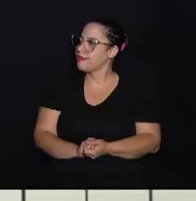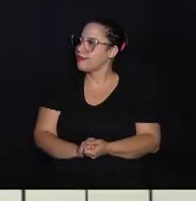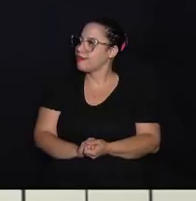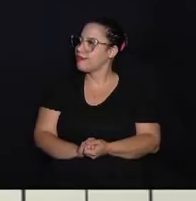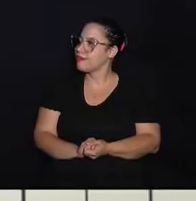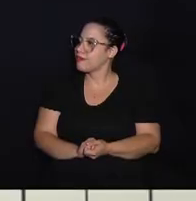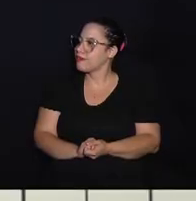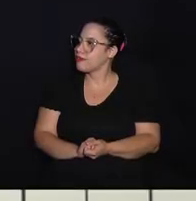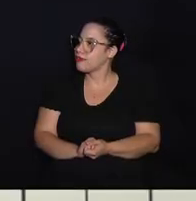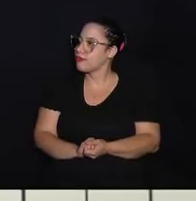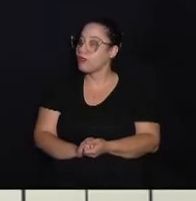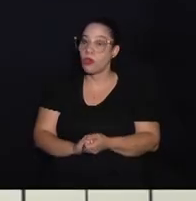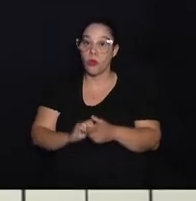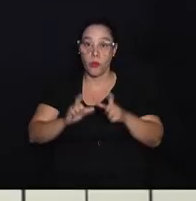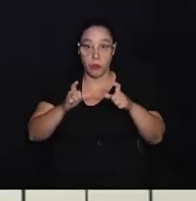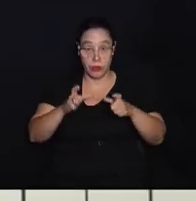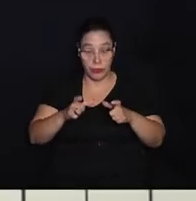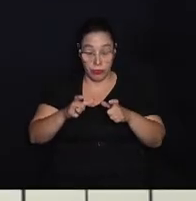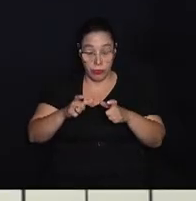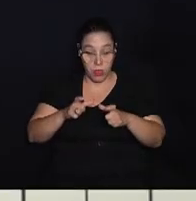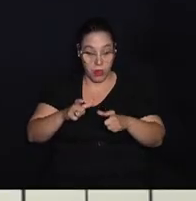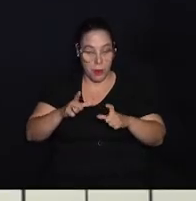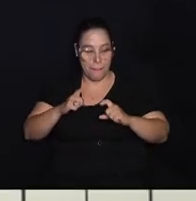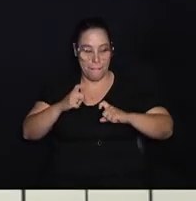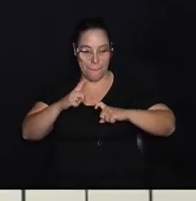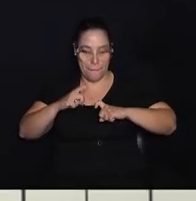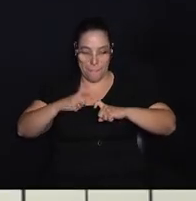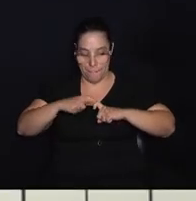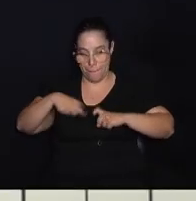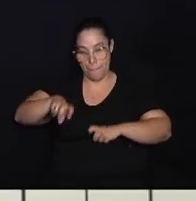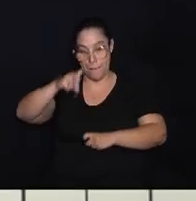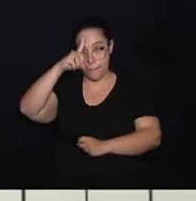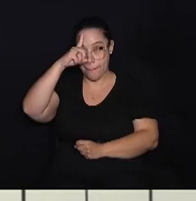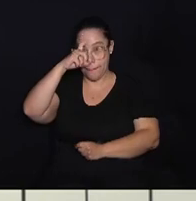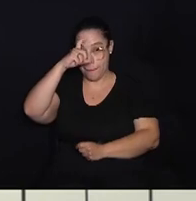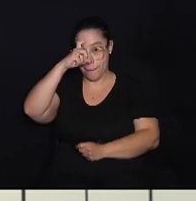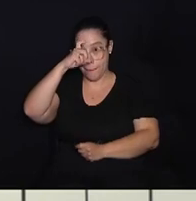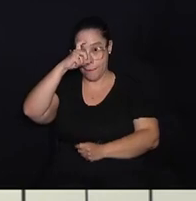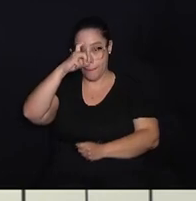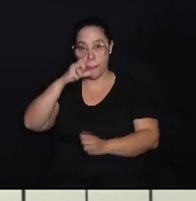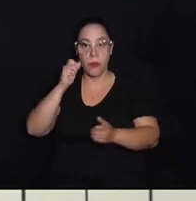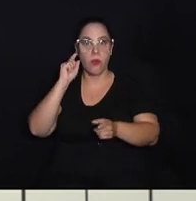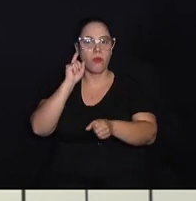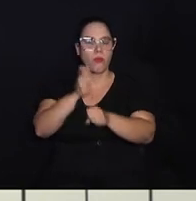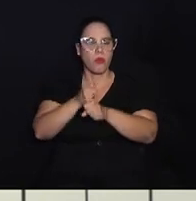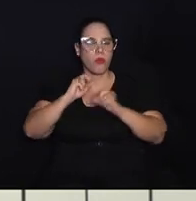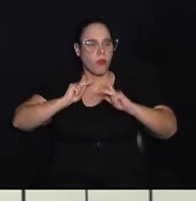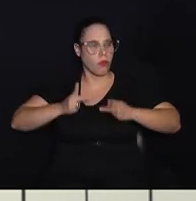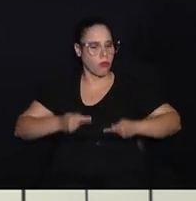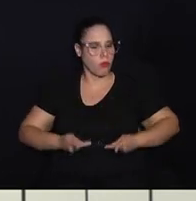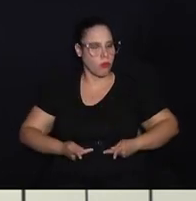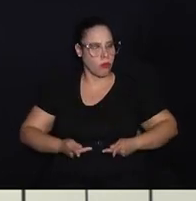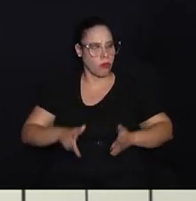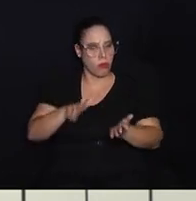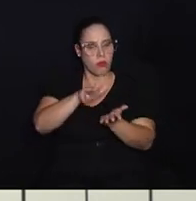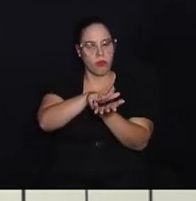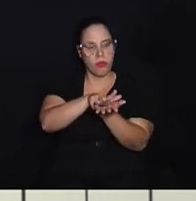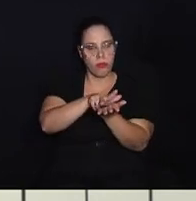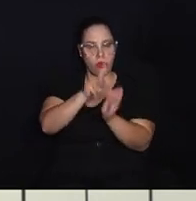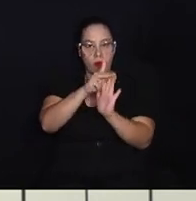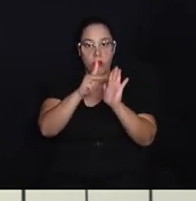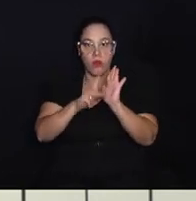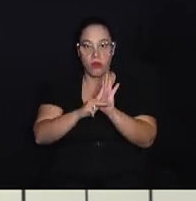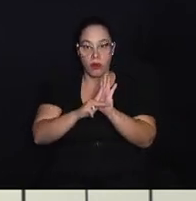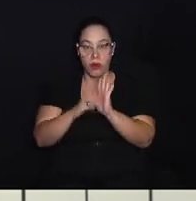A unidade pediátrica da Rede Mário Gatti aposta na humanização com a implantação do projeto